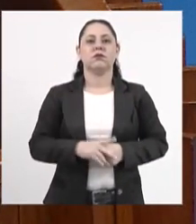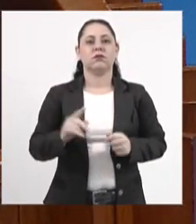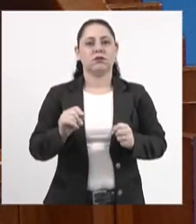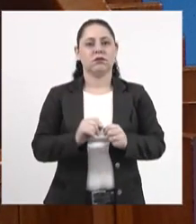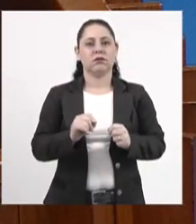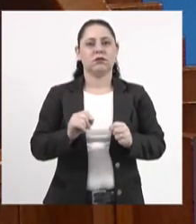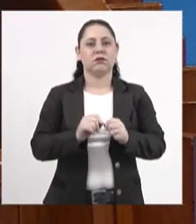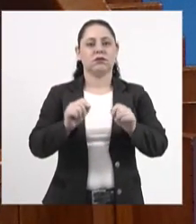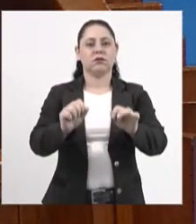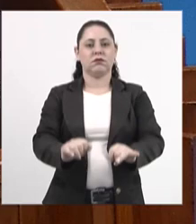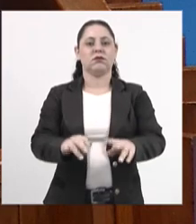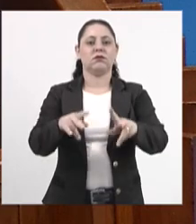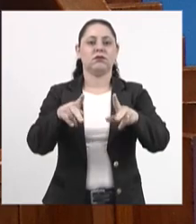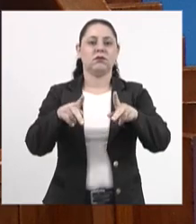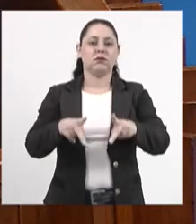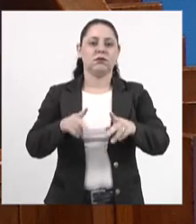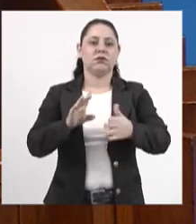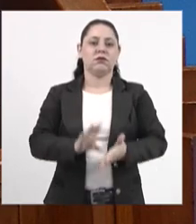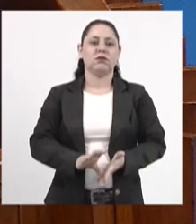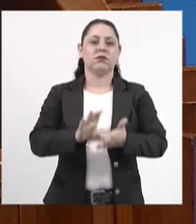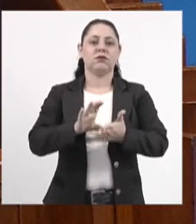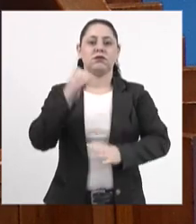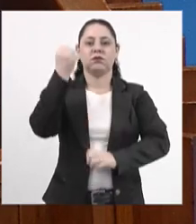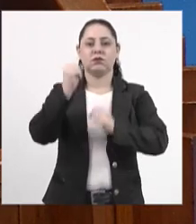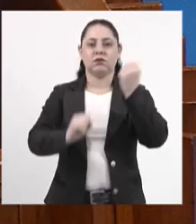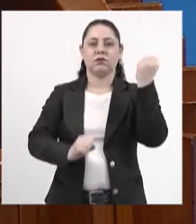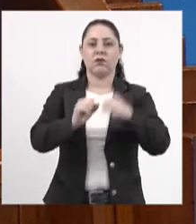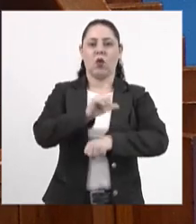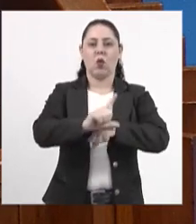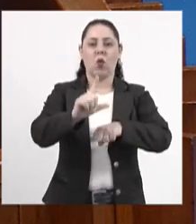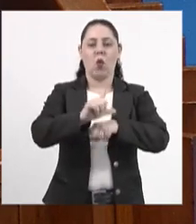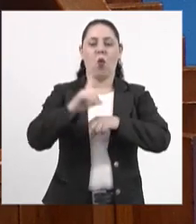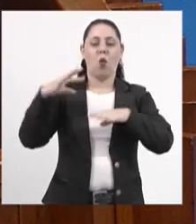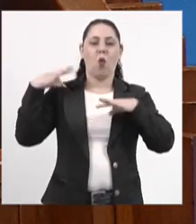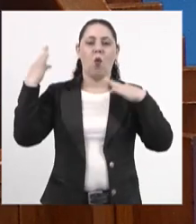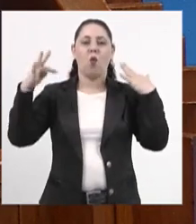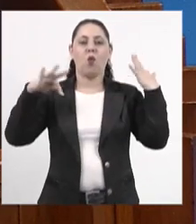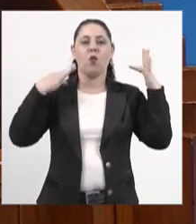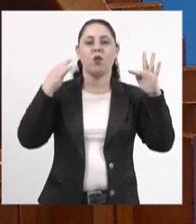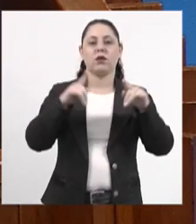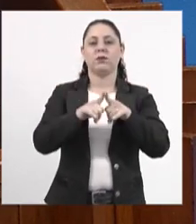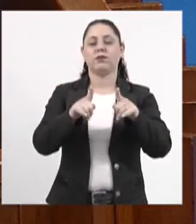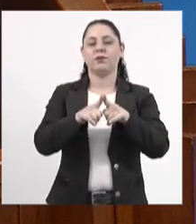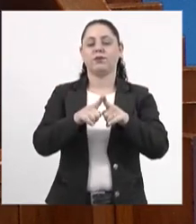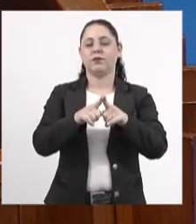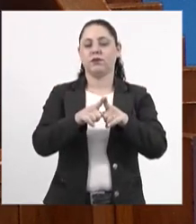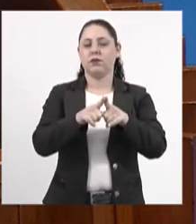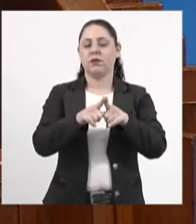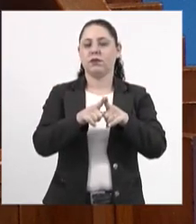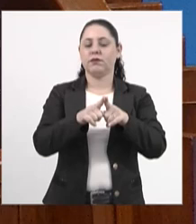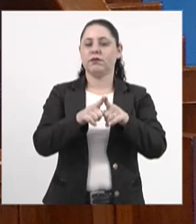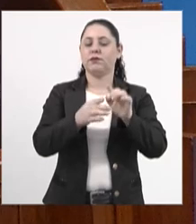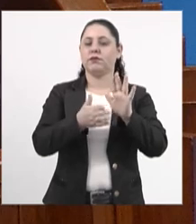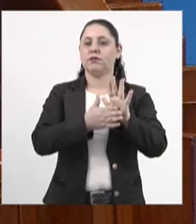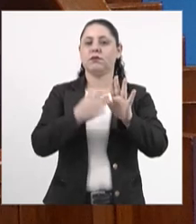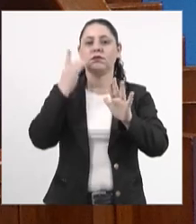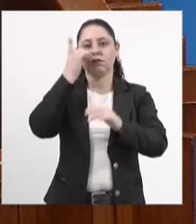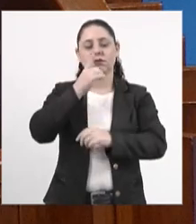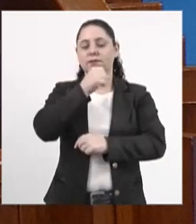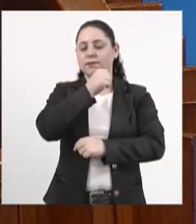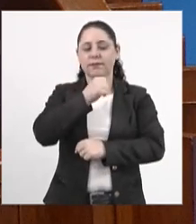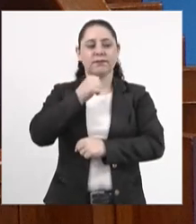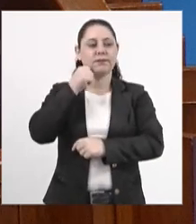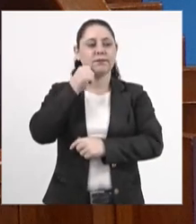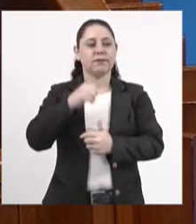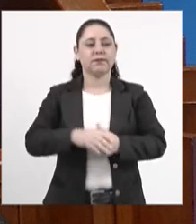uma audiência da Comissão da Indústria, Comércio e Turismo, que inclusive é presidida pelo meu amigo, nobre deputado Antônio